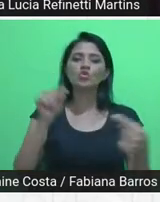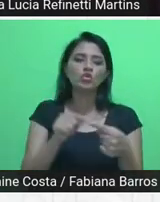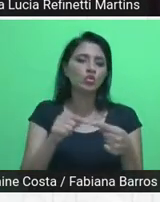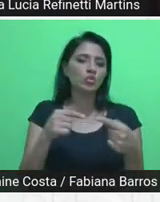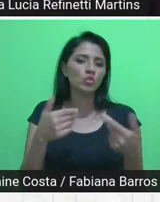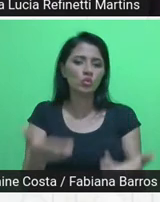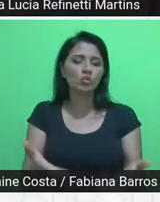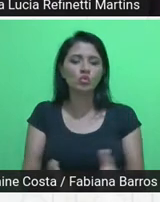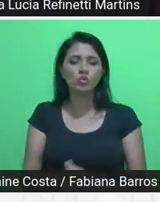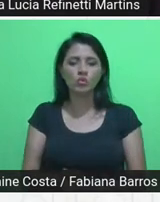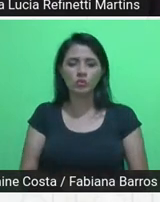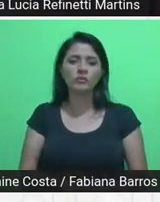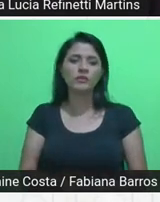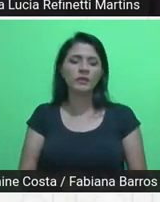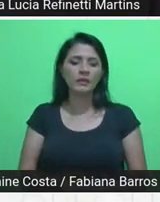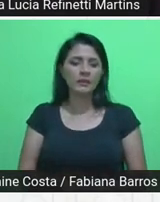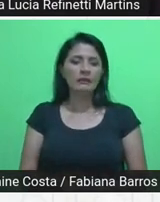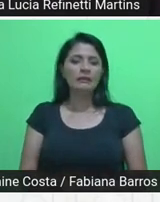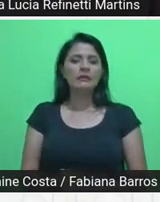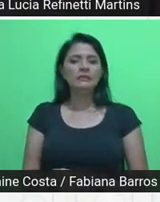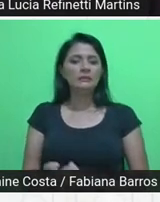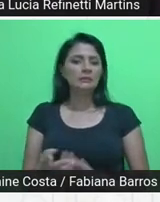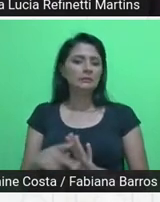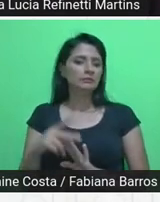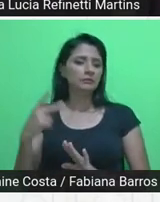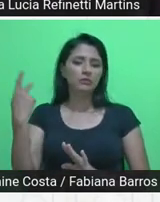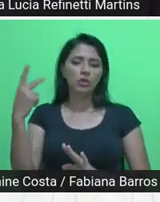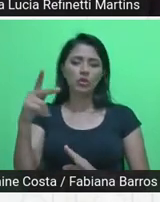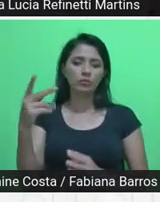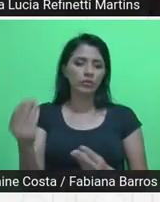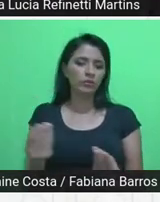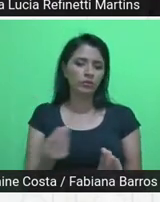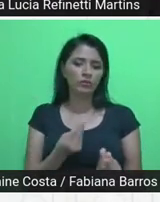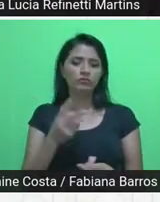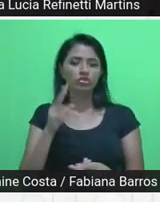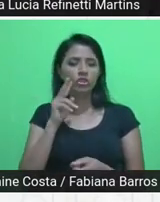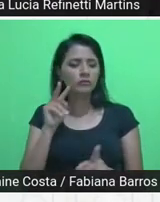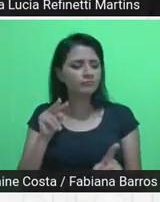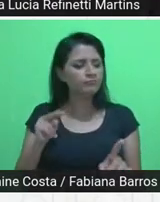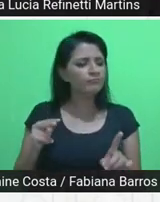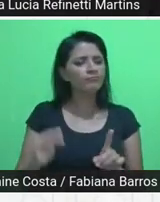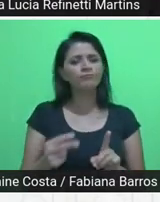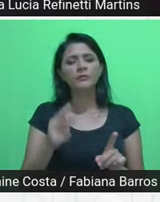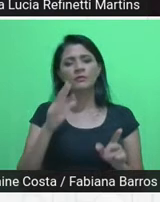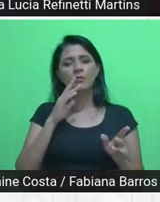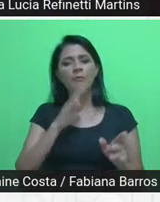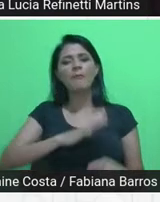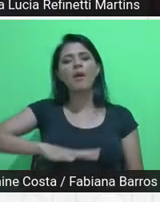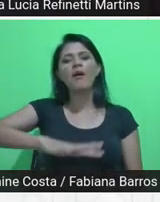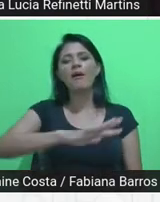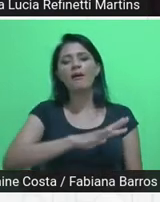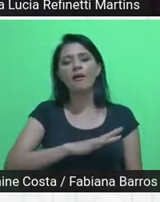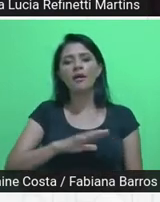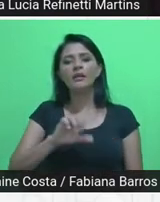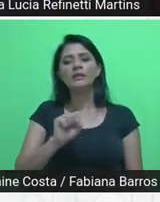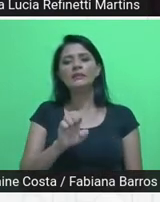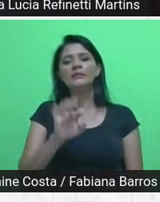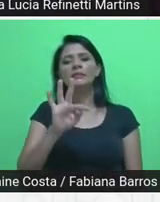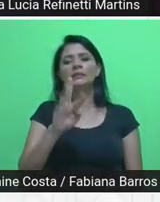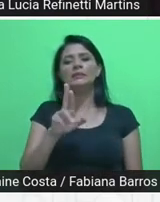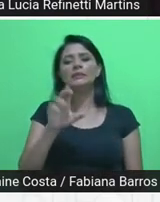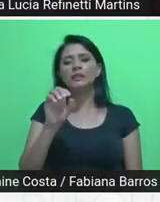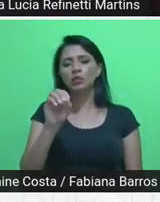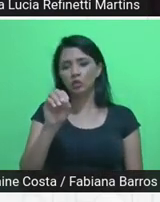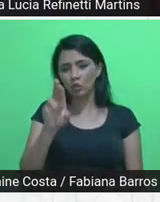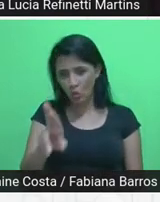enfim, de olhar para o setor, para o conjunto da população, mas